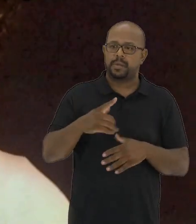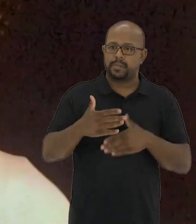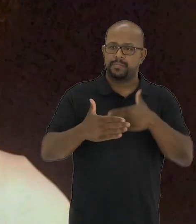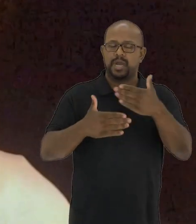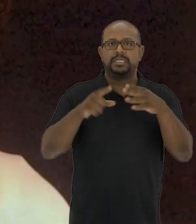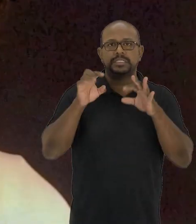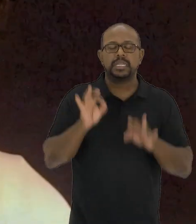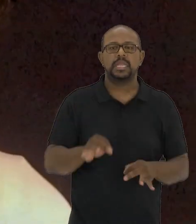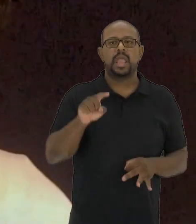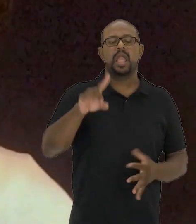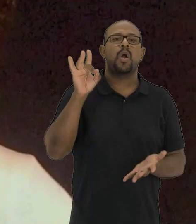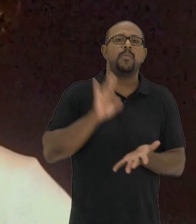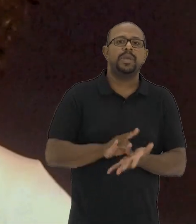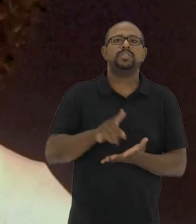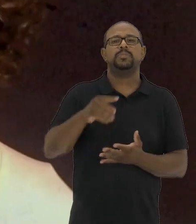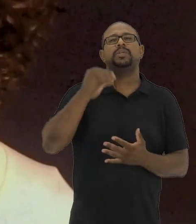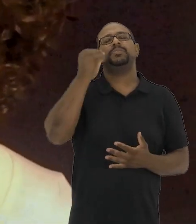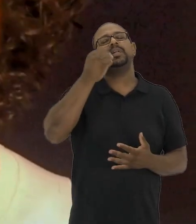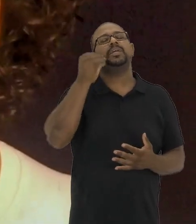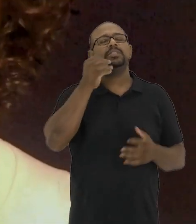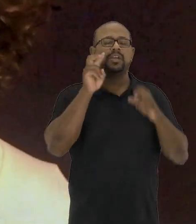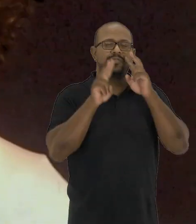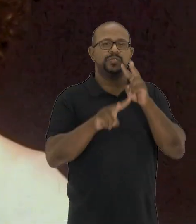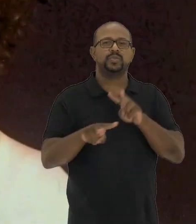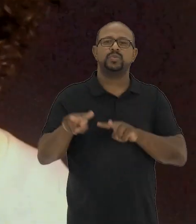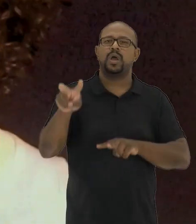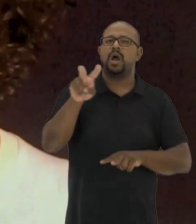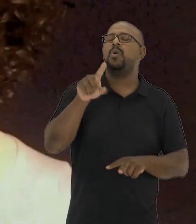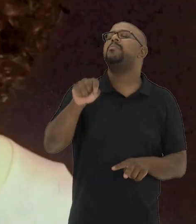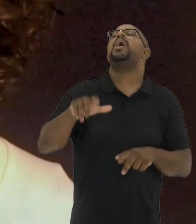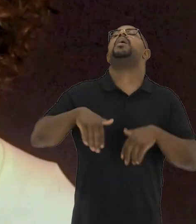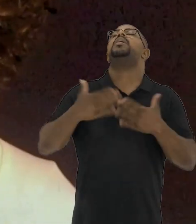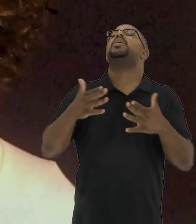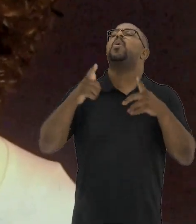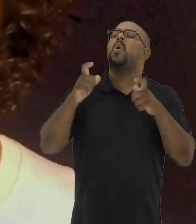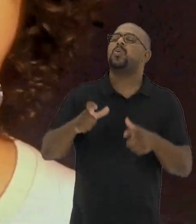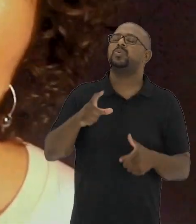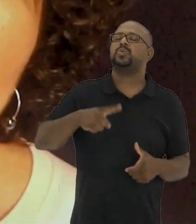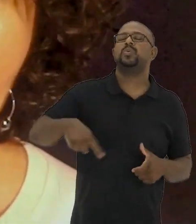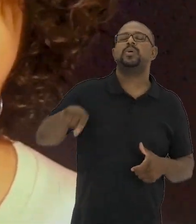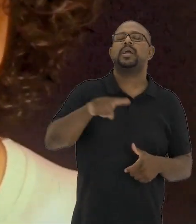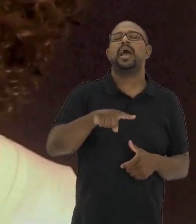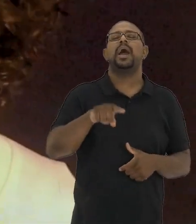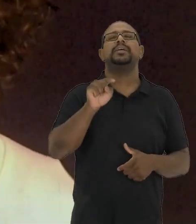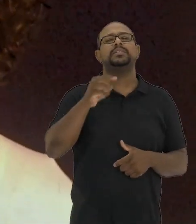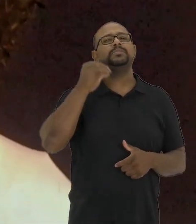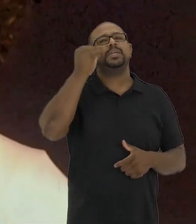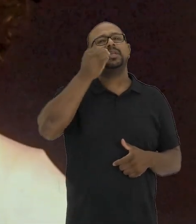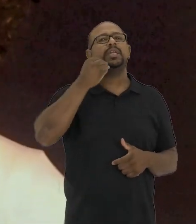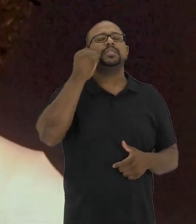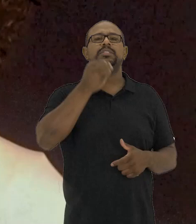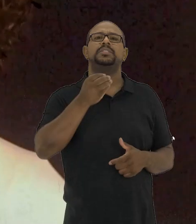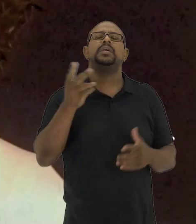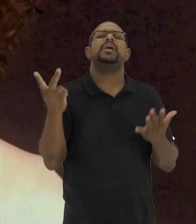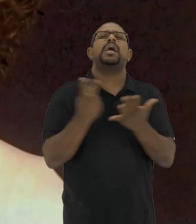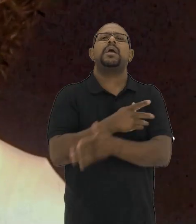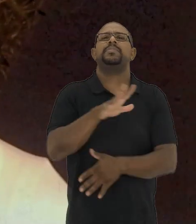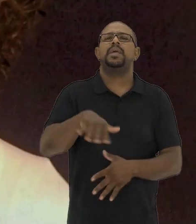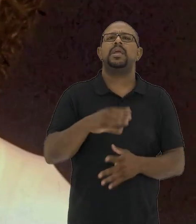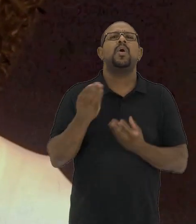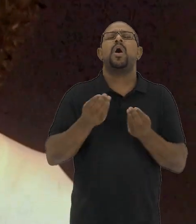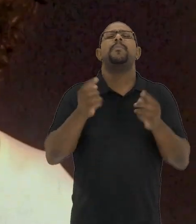ali construída? Ela seria realmente uma experiência visual? Para que outro lugar essa experiência se